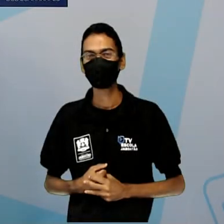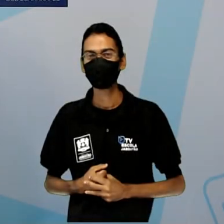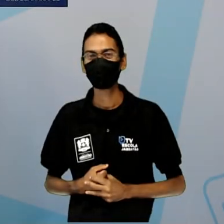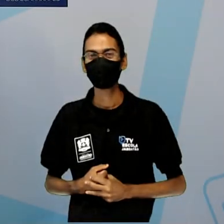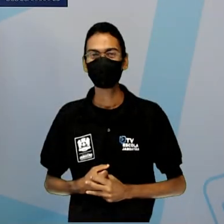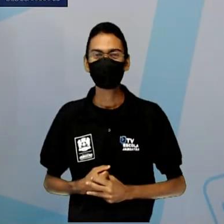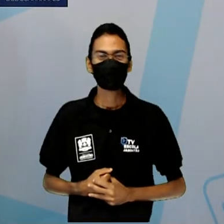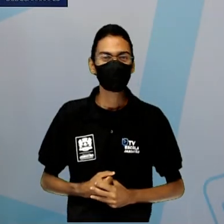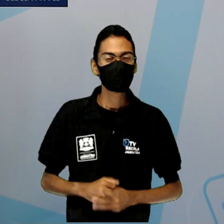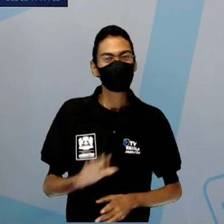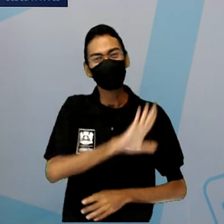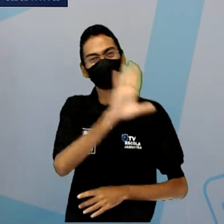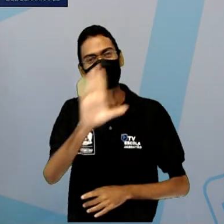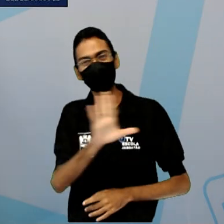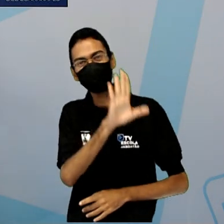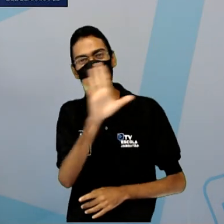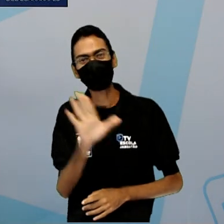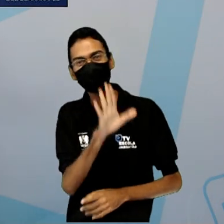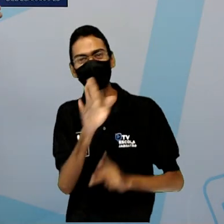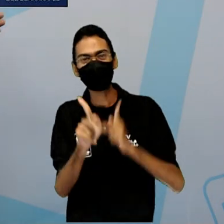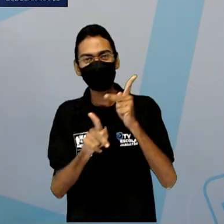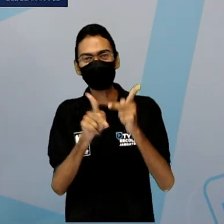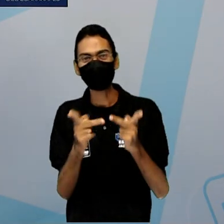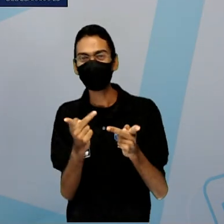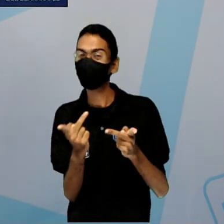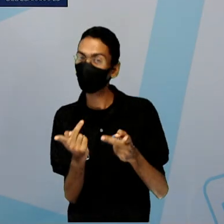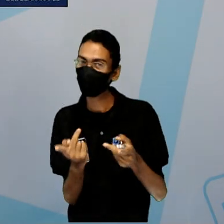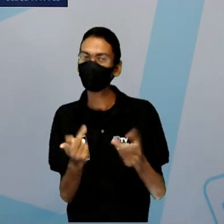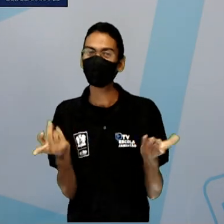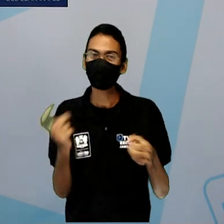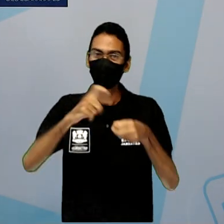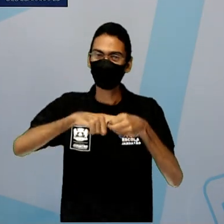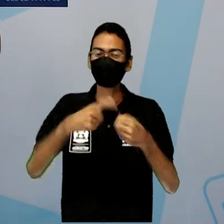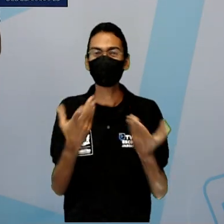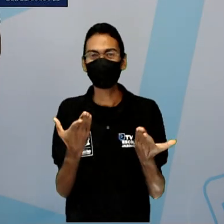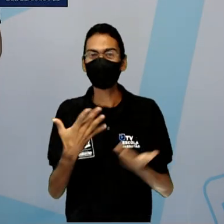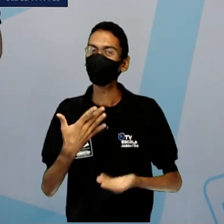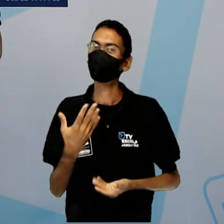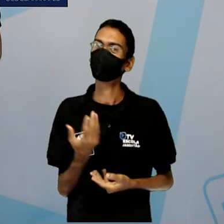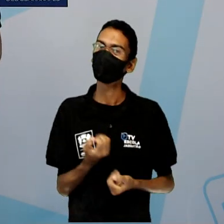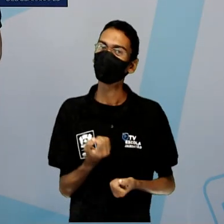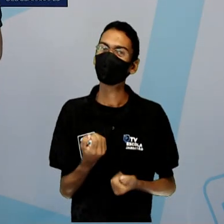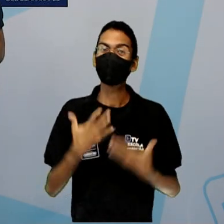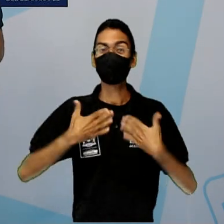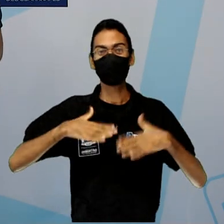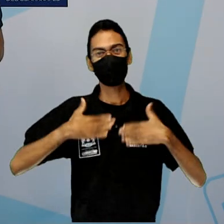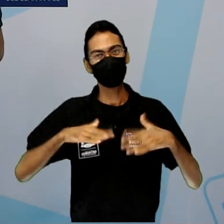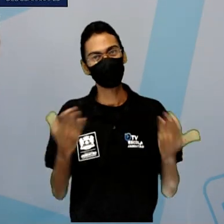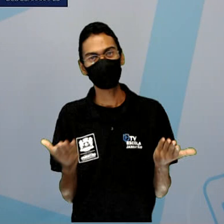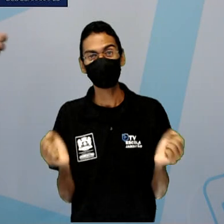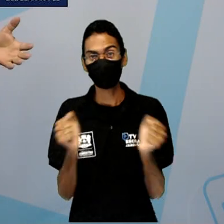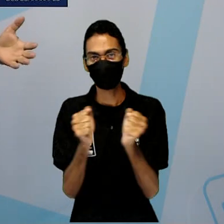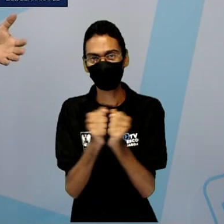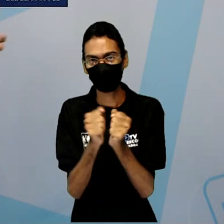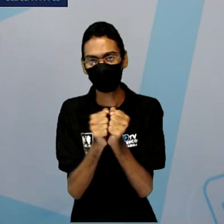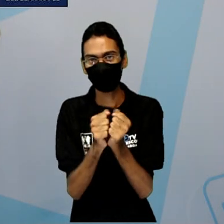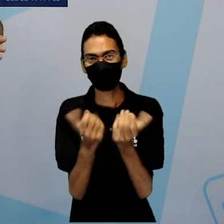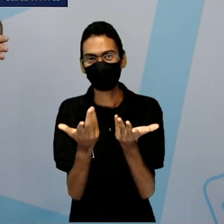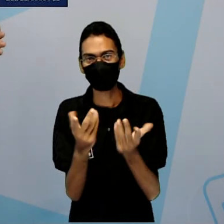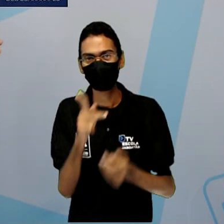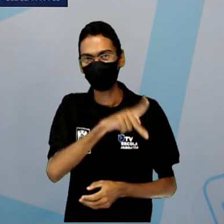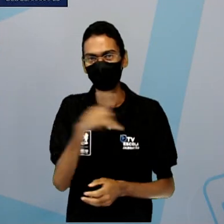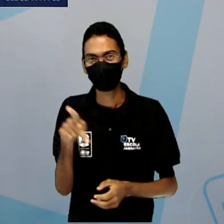E aí, pessoal, tamo de volta. Tudo tranquilo? Tudo bem com vocês? Tamo junto. Professor Dário Alencar, da